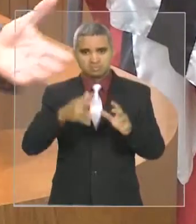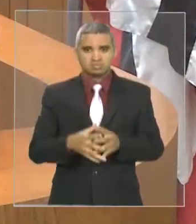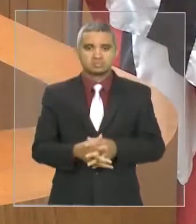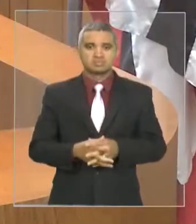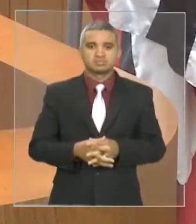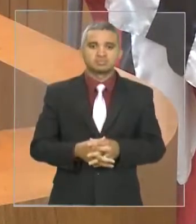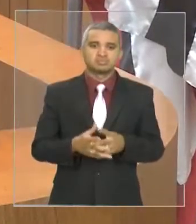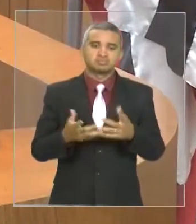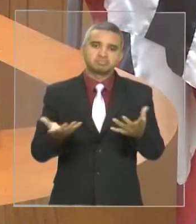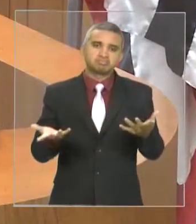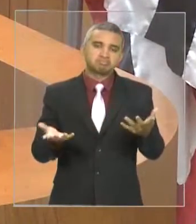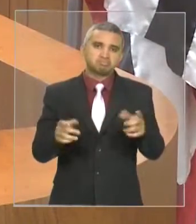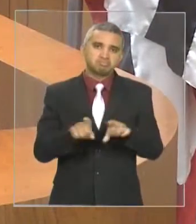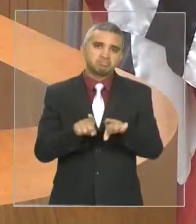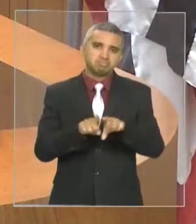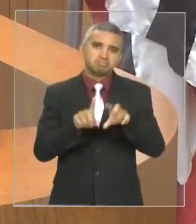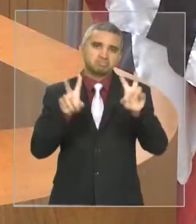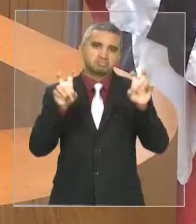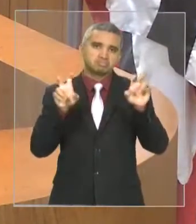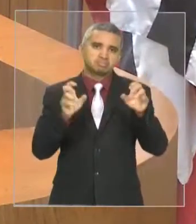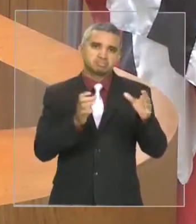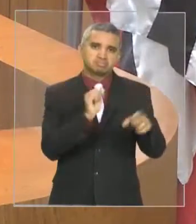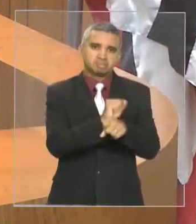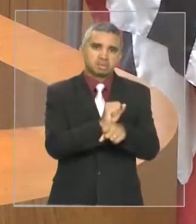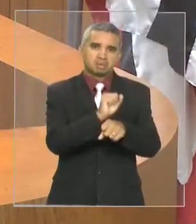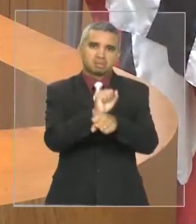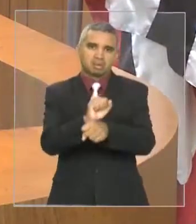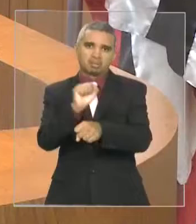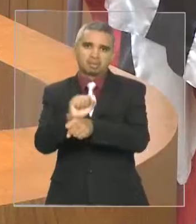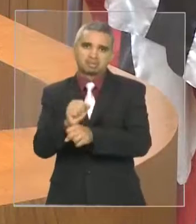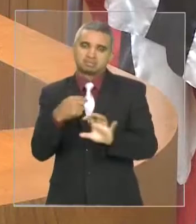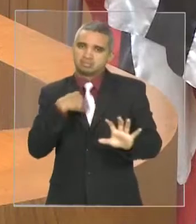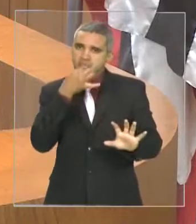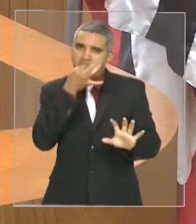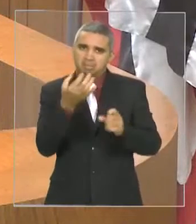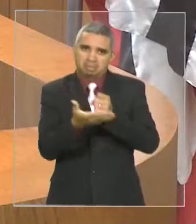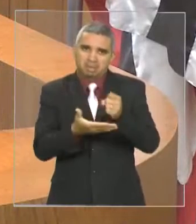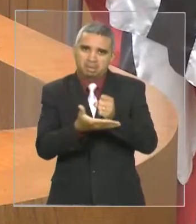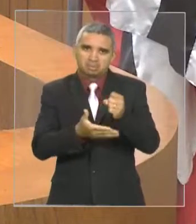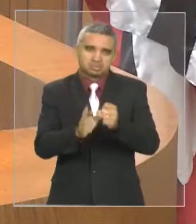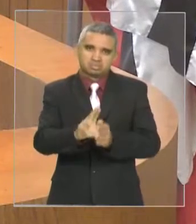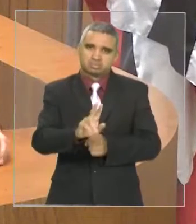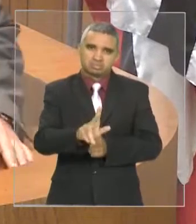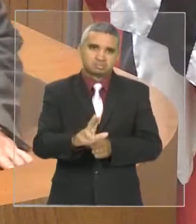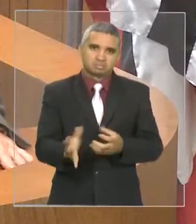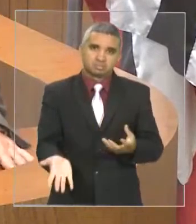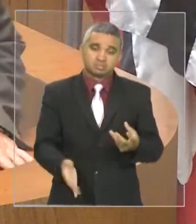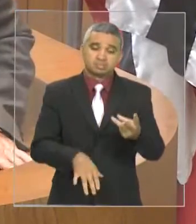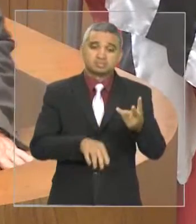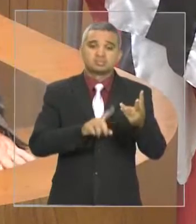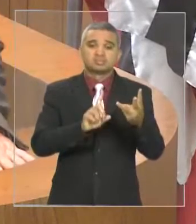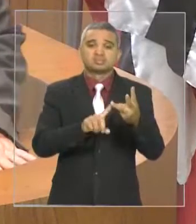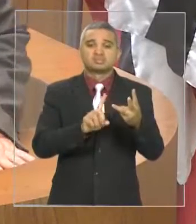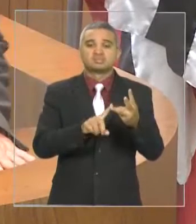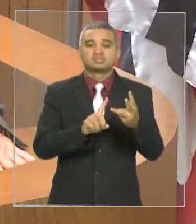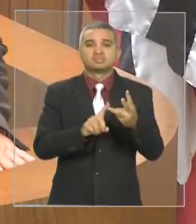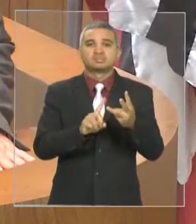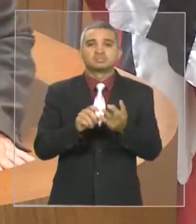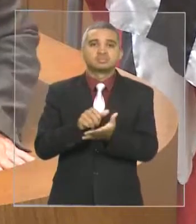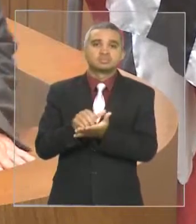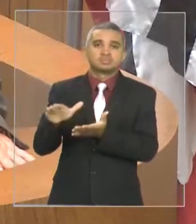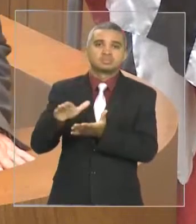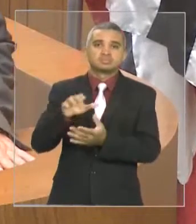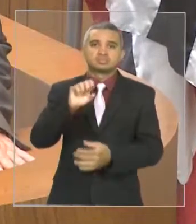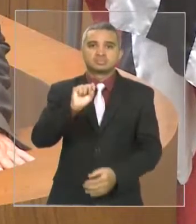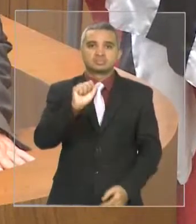paralisação não cabe, isso não é fundamentação para uma CPI. Terceiro, exclusão do Santa Quitéria do Campeonato Maranhense